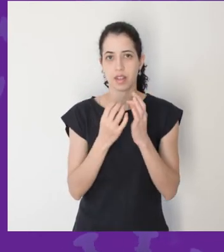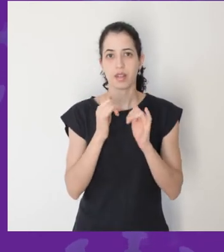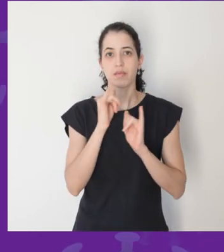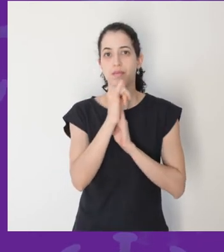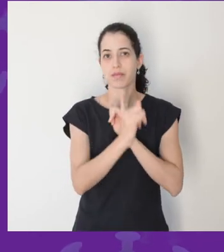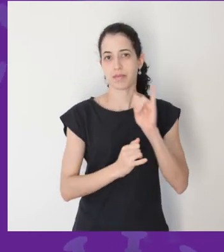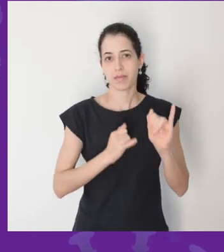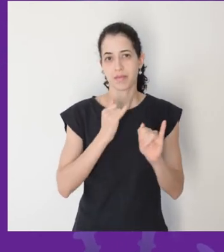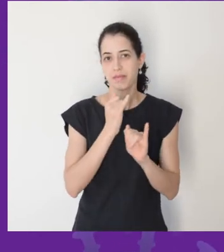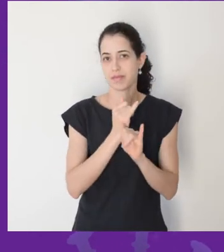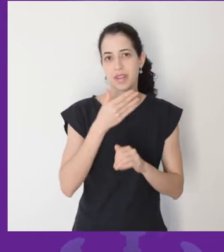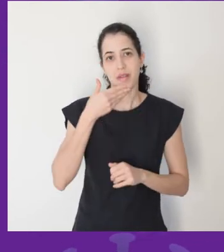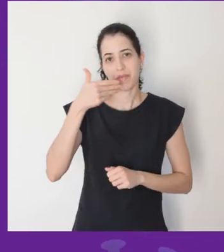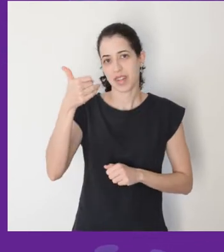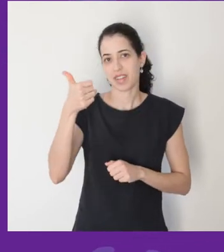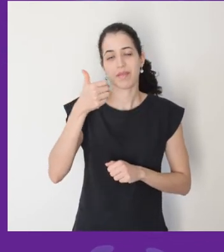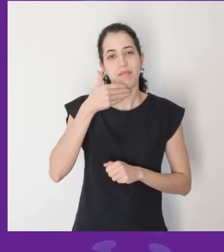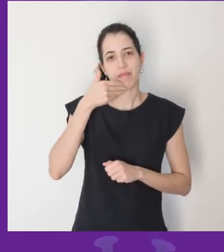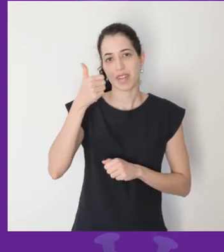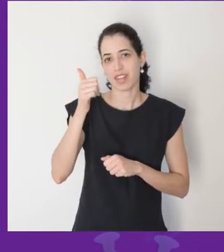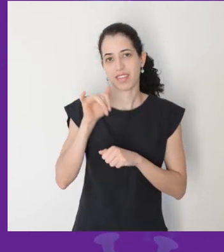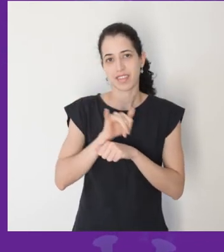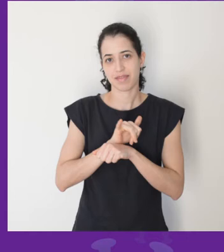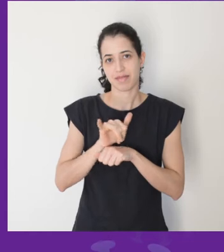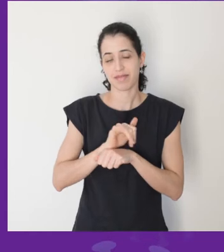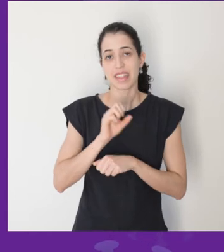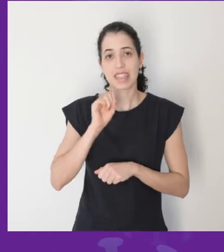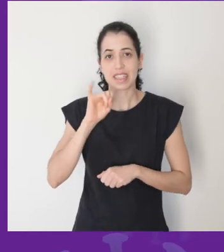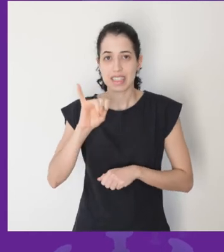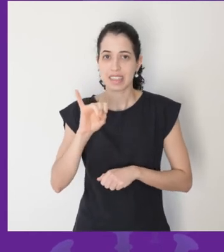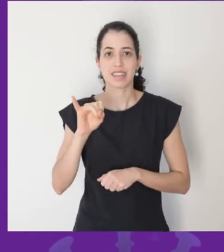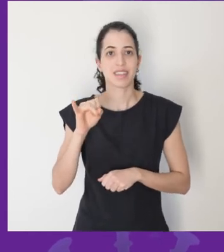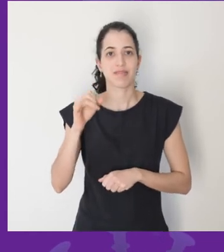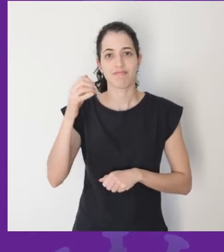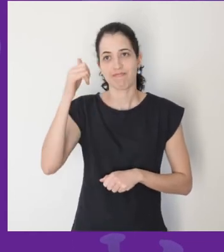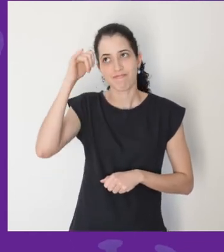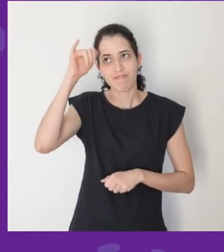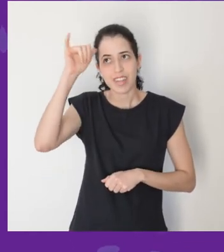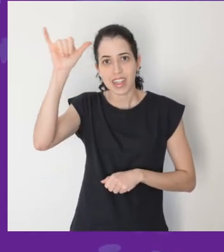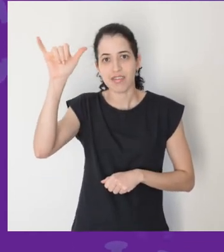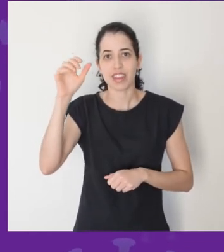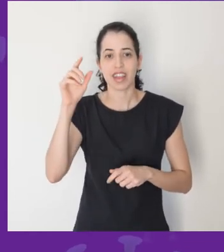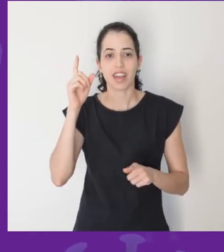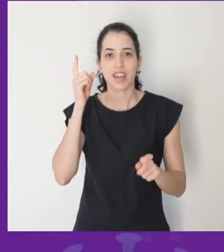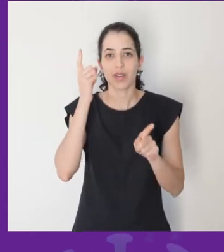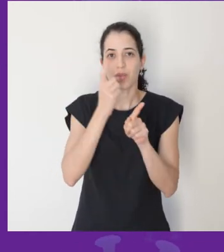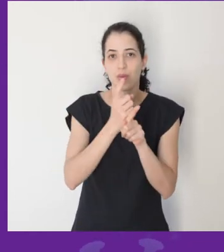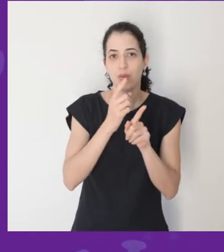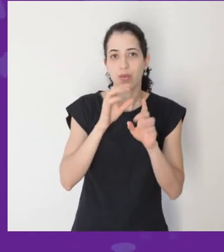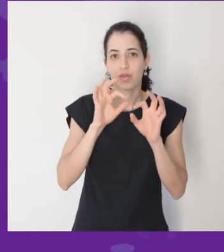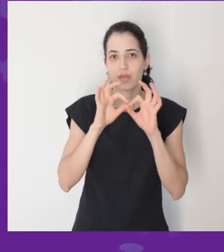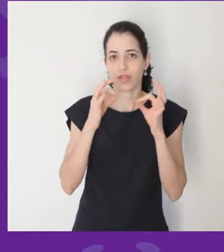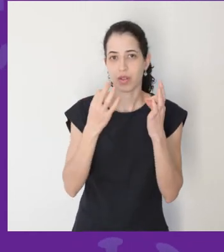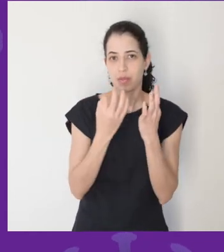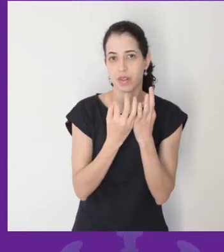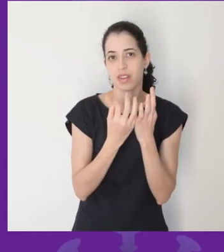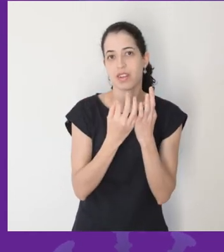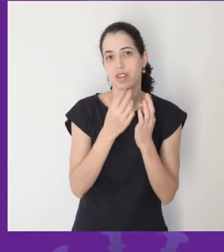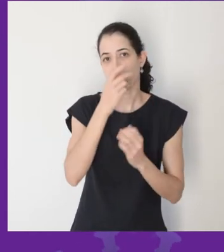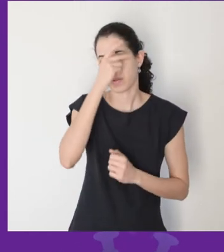online, é a melhor estratégia. Agora, em última hipótese, não sendo possível evitar algum encontro familiar